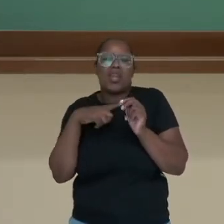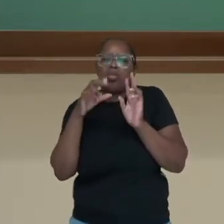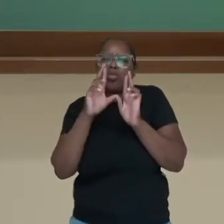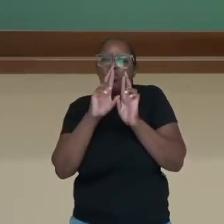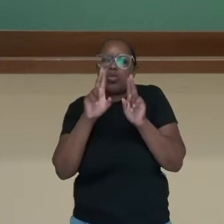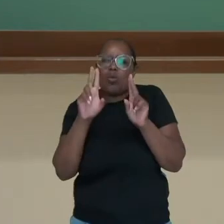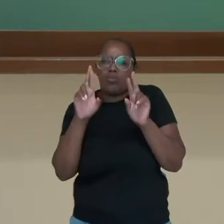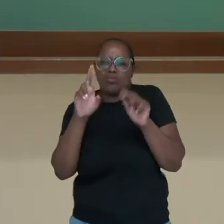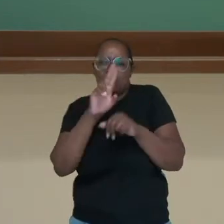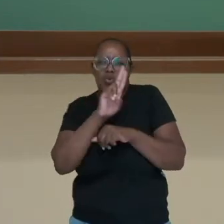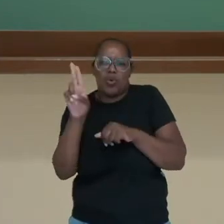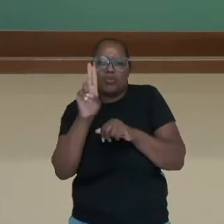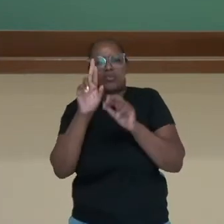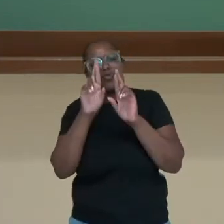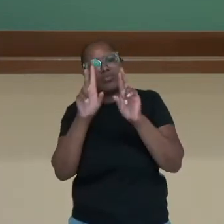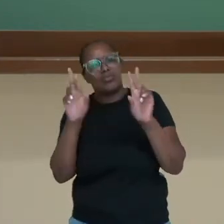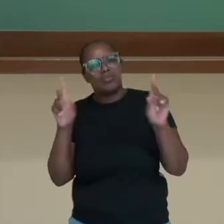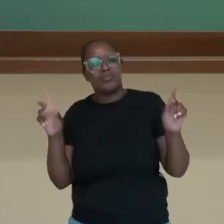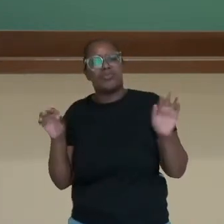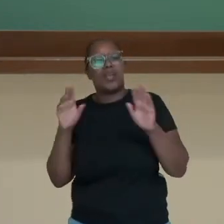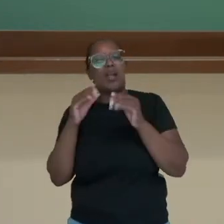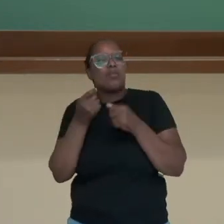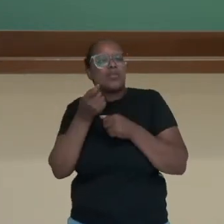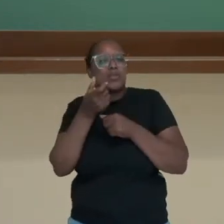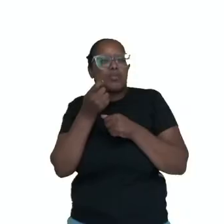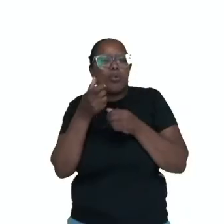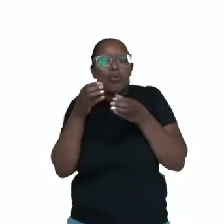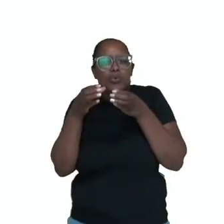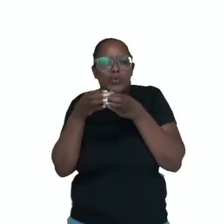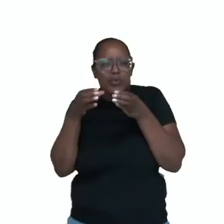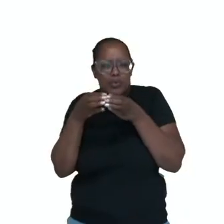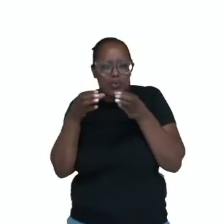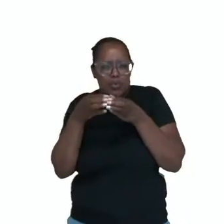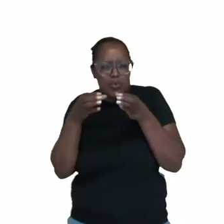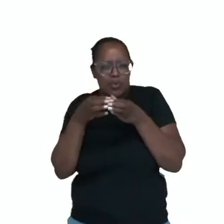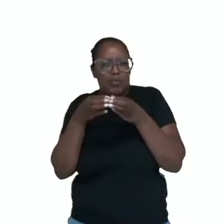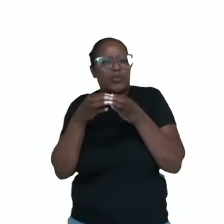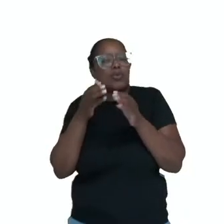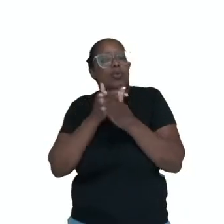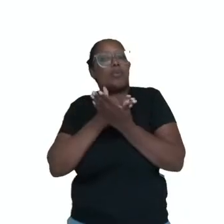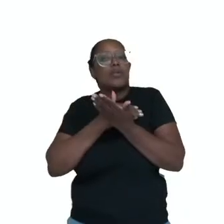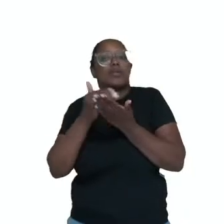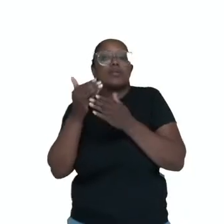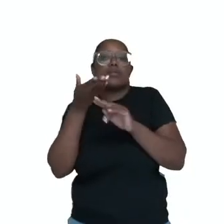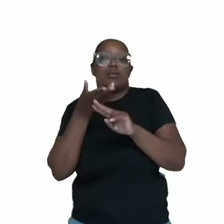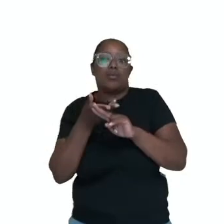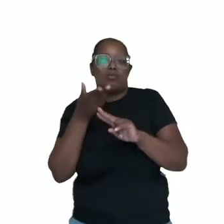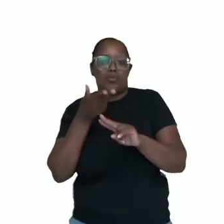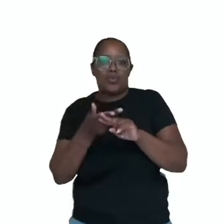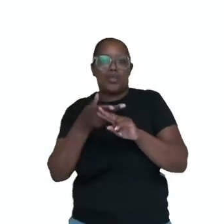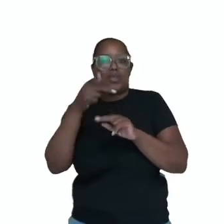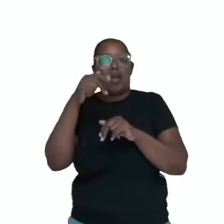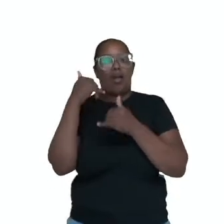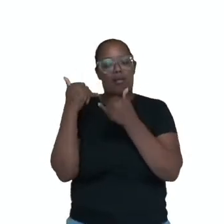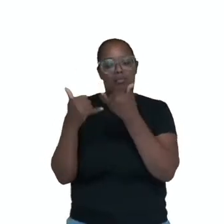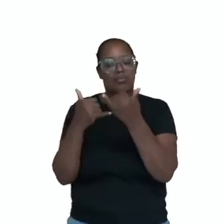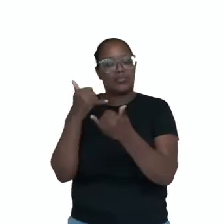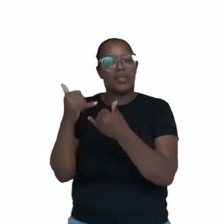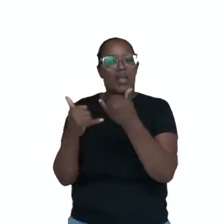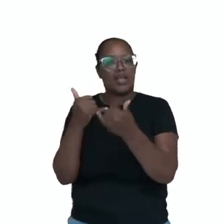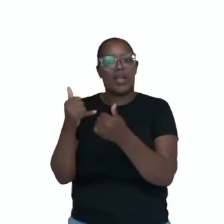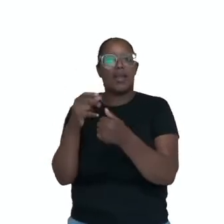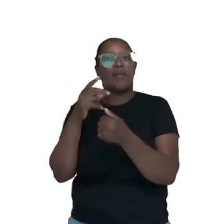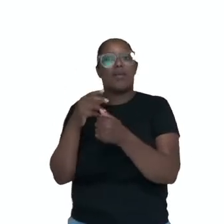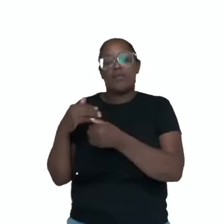Aos poucos os colonizadores incorporaram a peteca ao seu próprio cotidiano e assim a brincadeira foi passando de